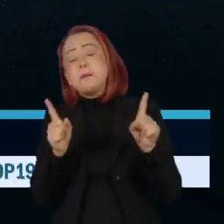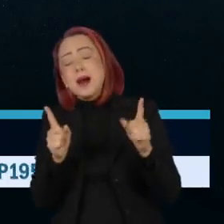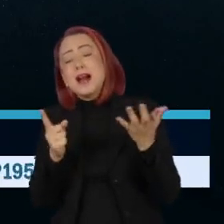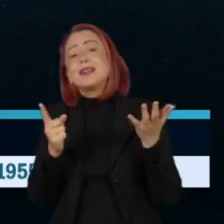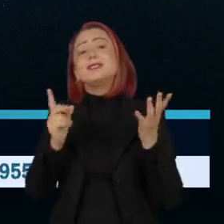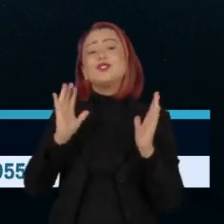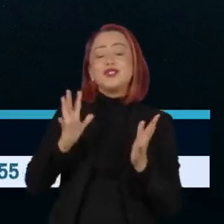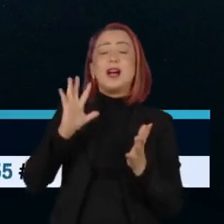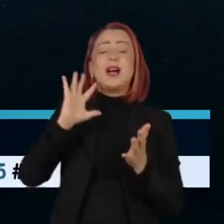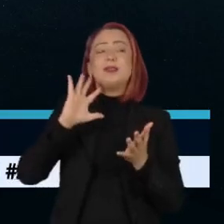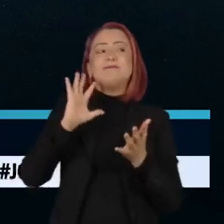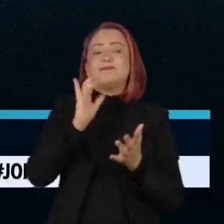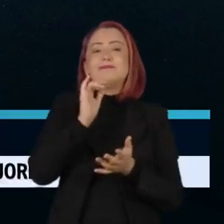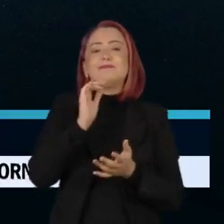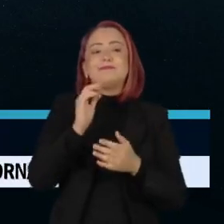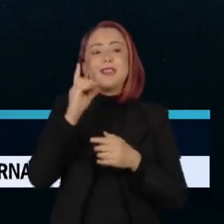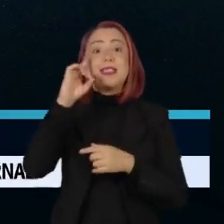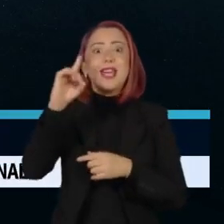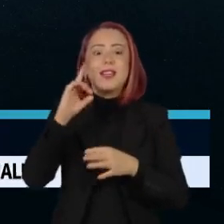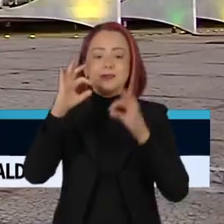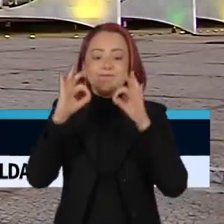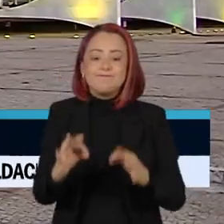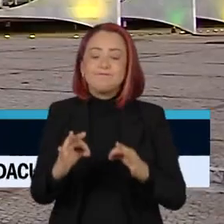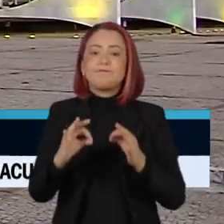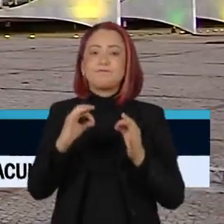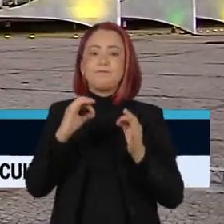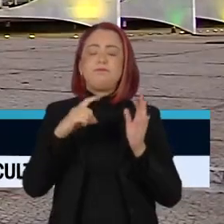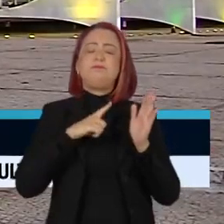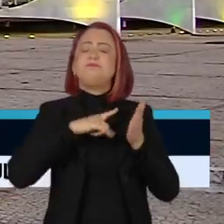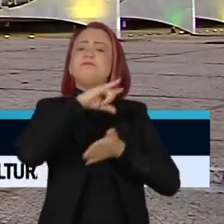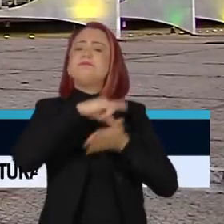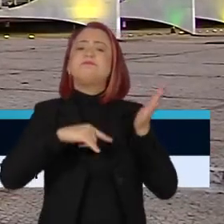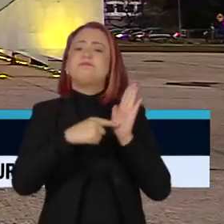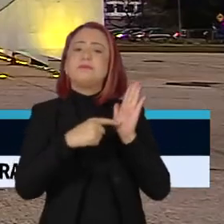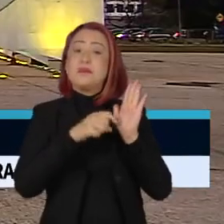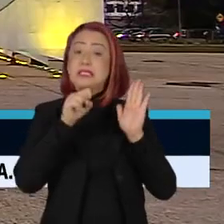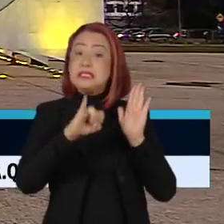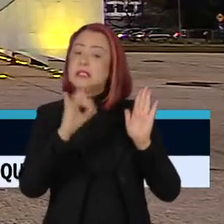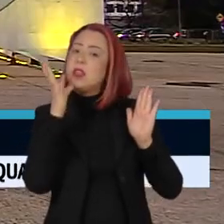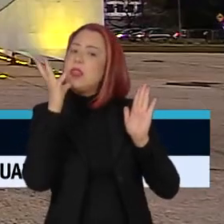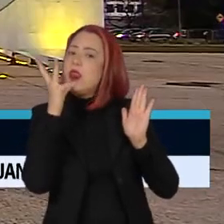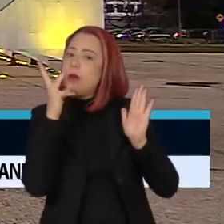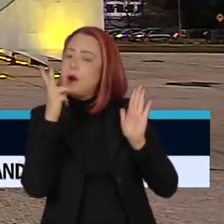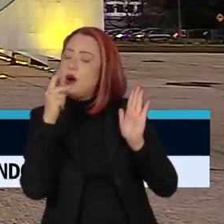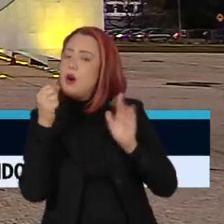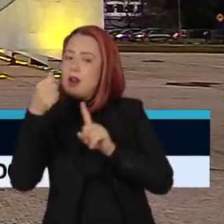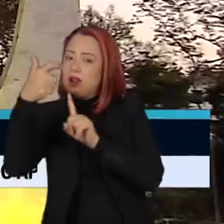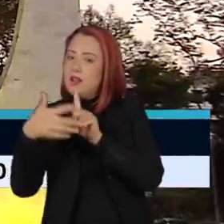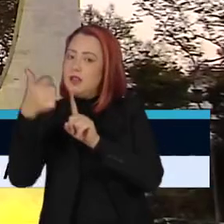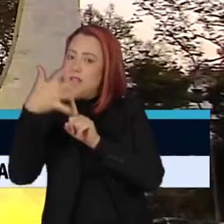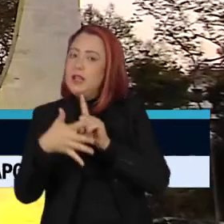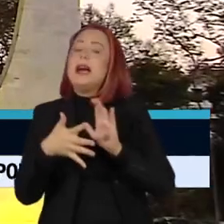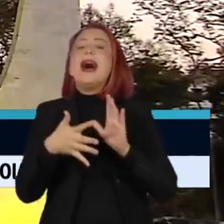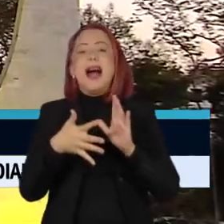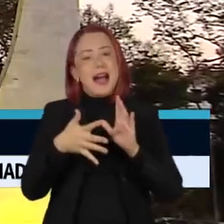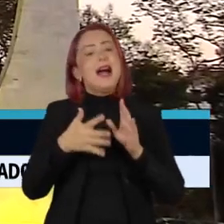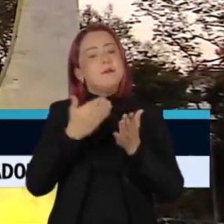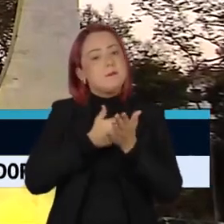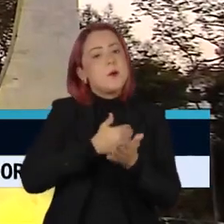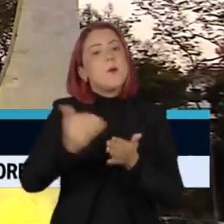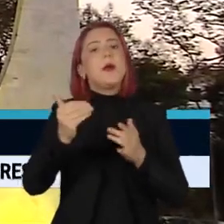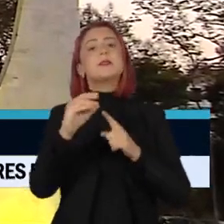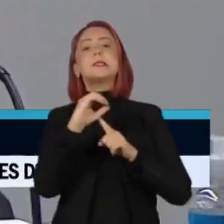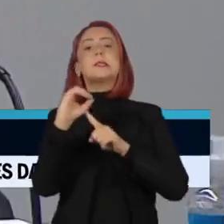não tenha estabelecido um prazo, o documento afirma que, se o depoimento demorar a acontecer, as investigações deverão seguir